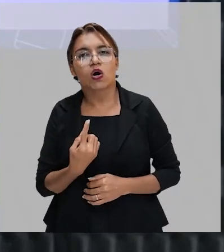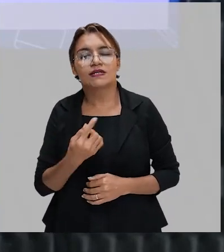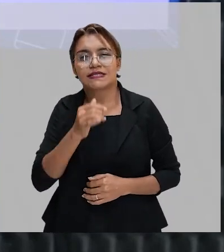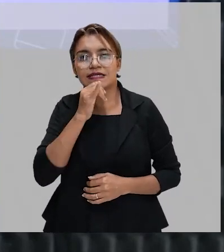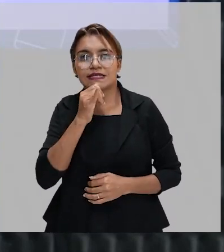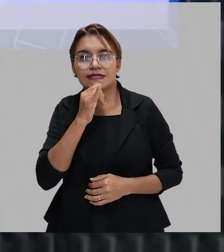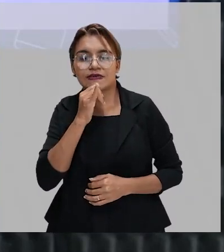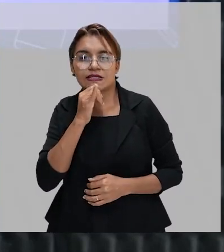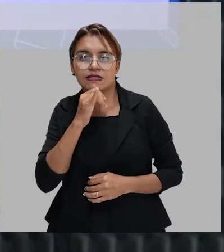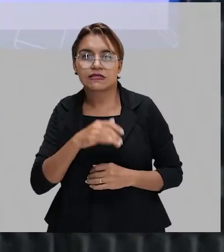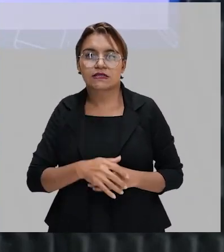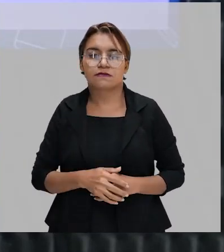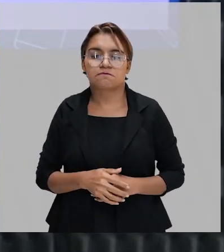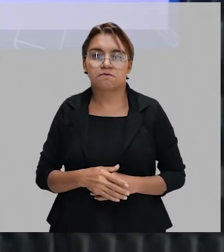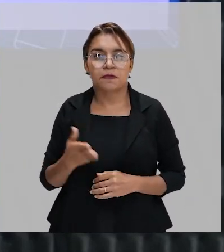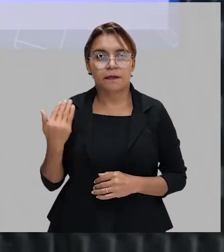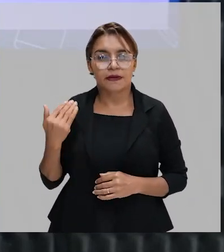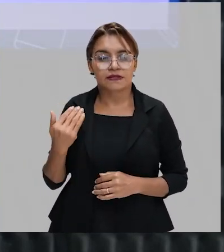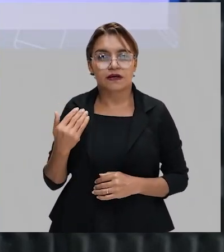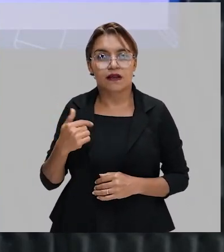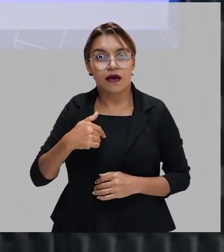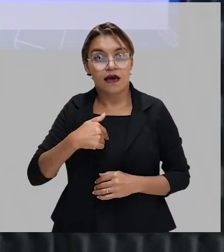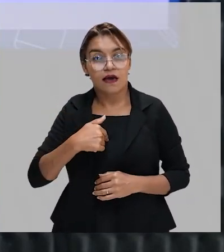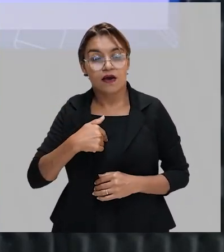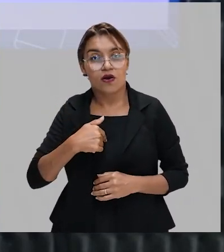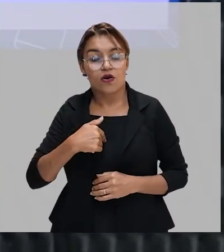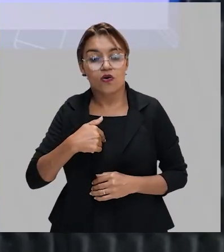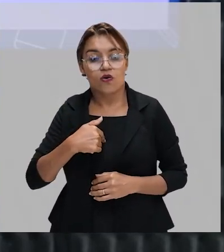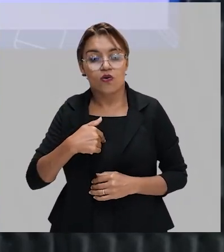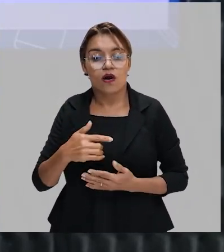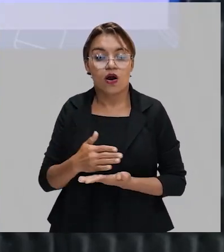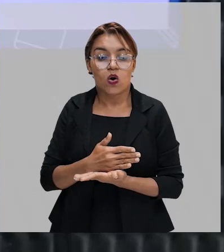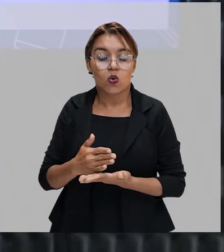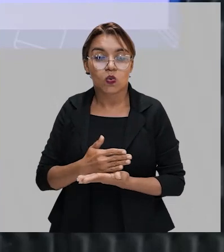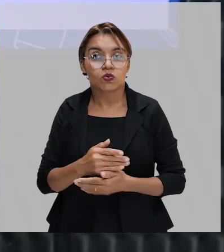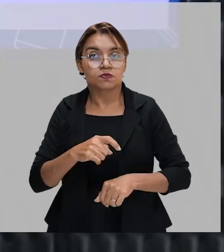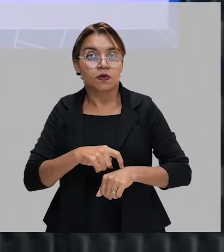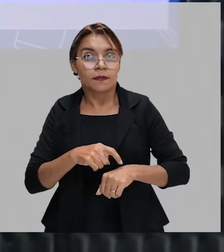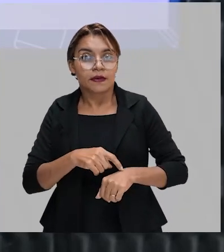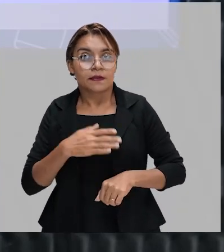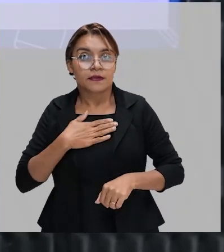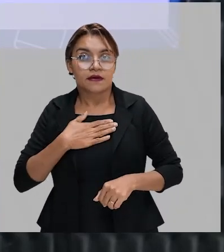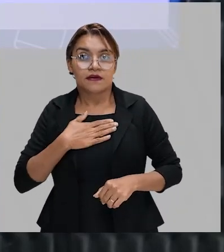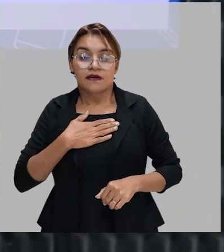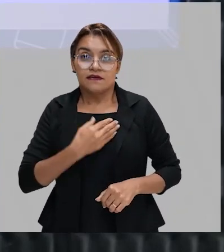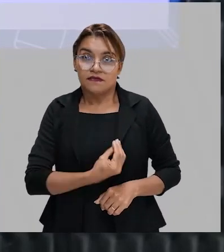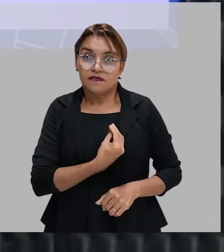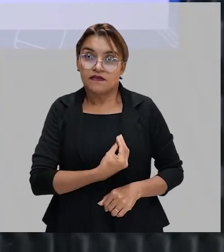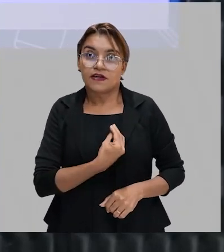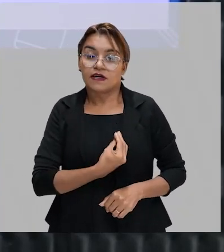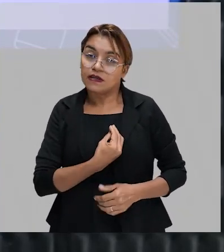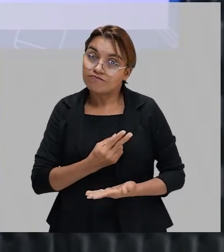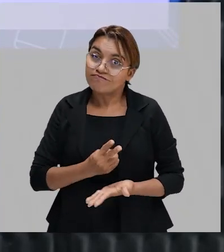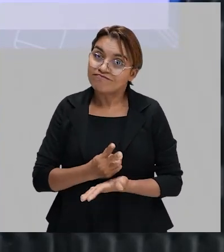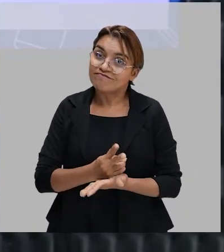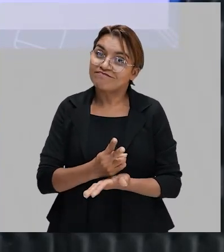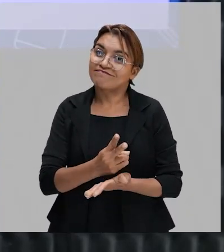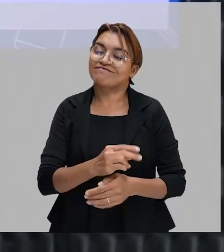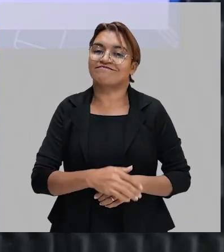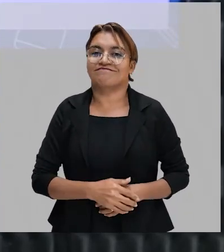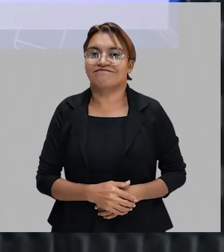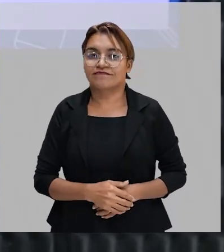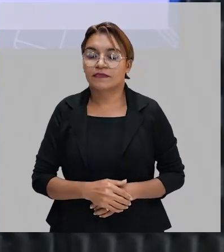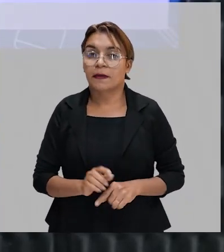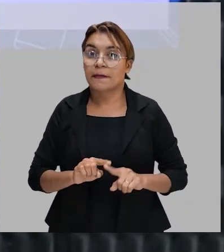hoje. Então, eu me considero, em certos aspectos da minha vida, conservadora. Agora,